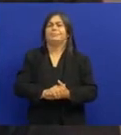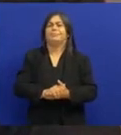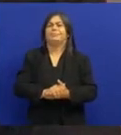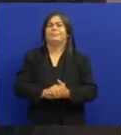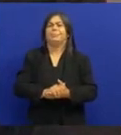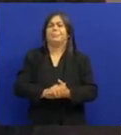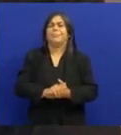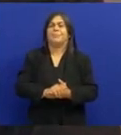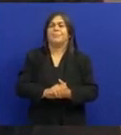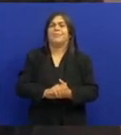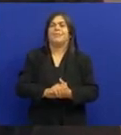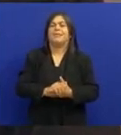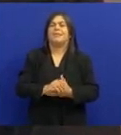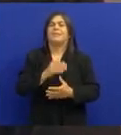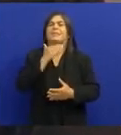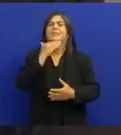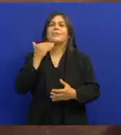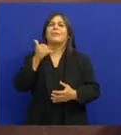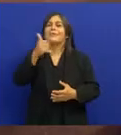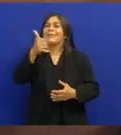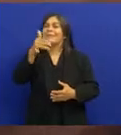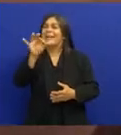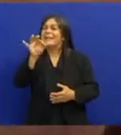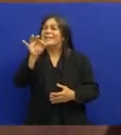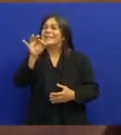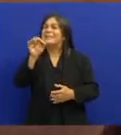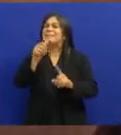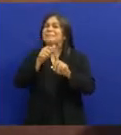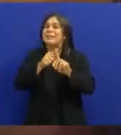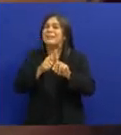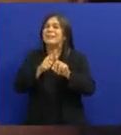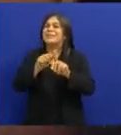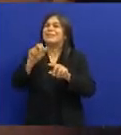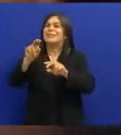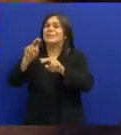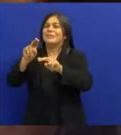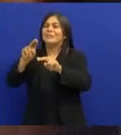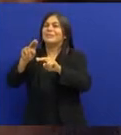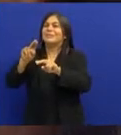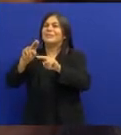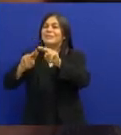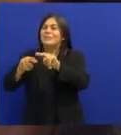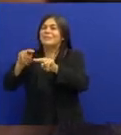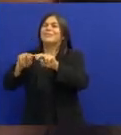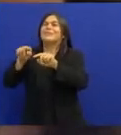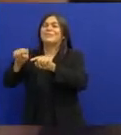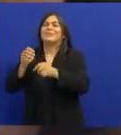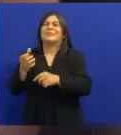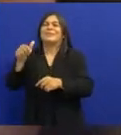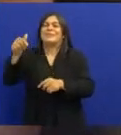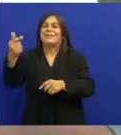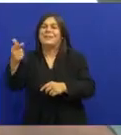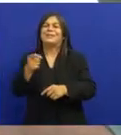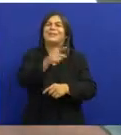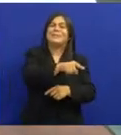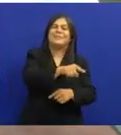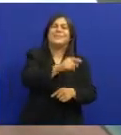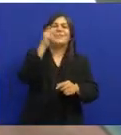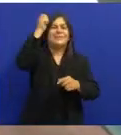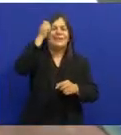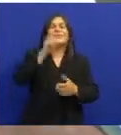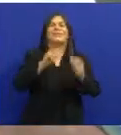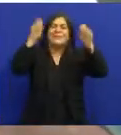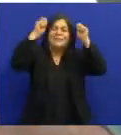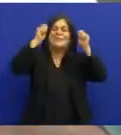de Interessante Morreu no dia Dez de julho De 62 E Jack morreu no dia Dez de julho De 82 Rosil